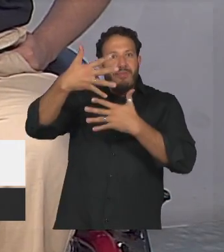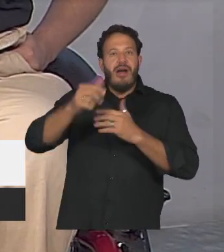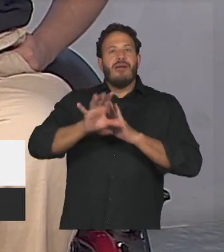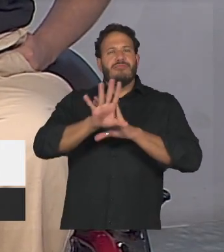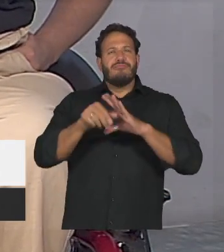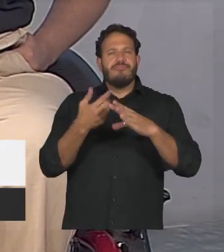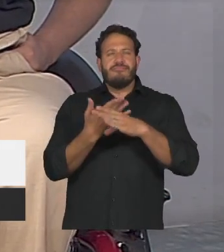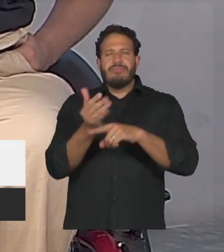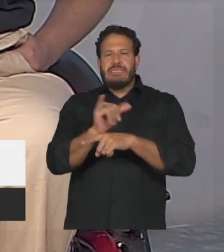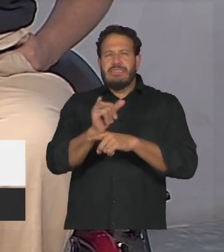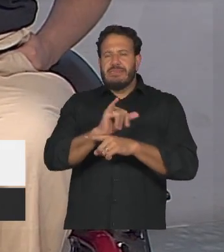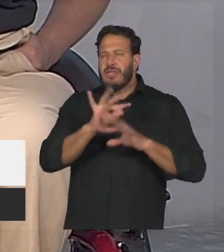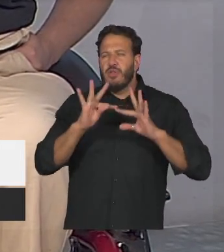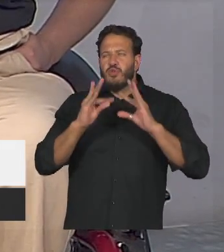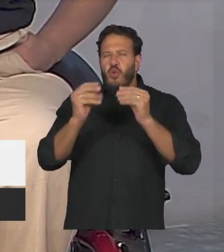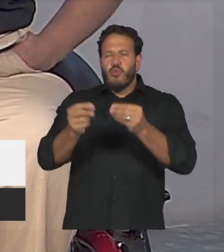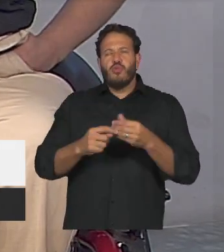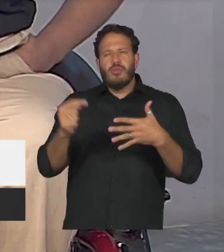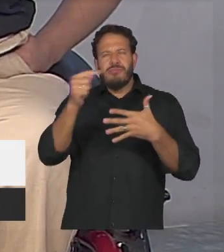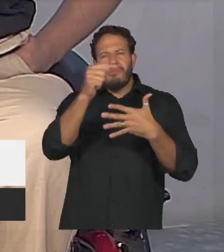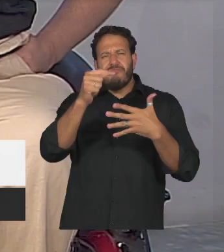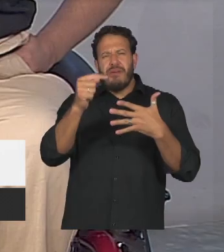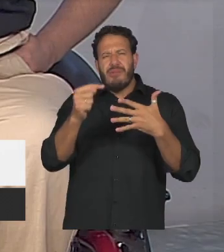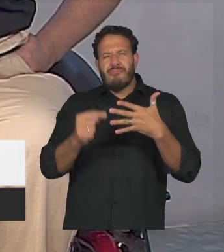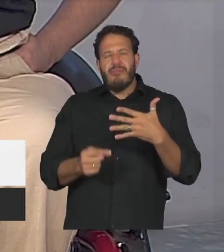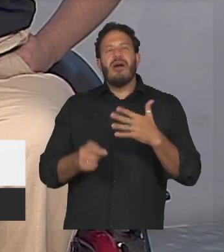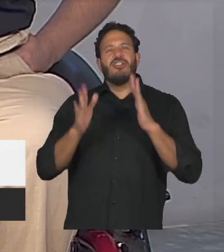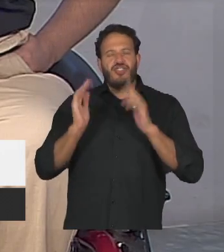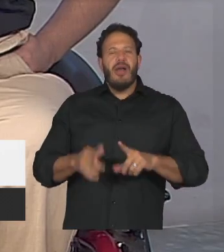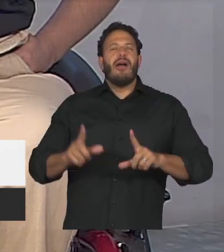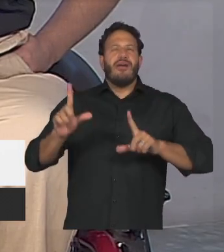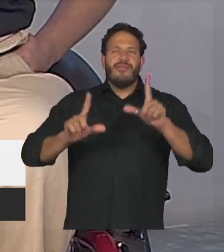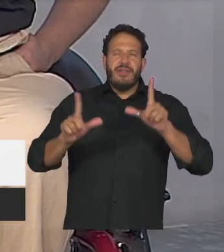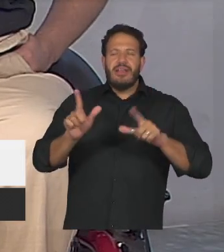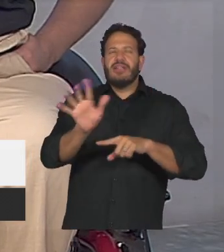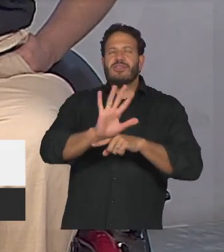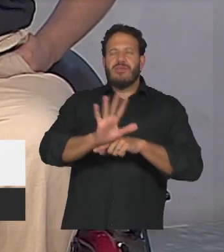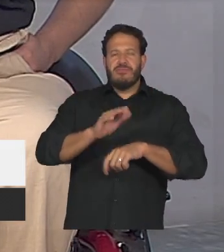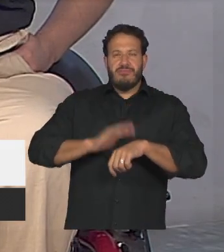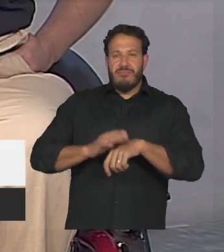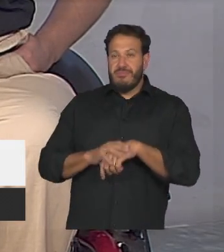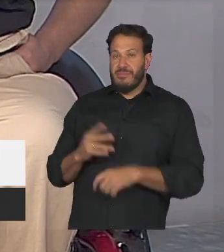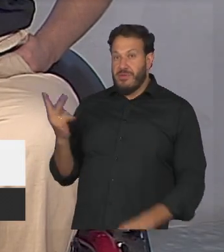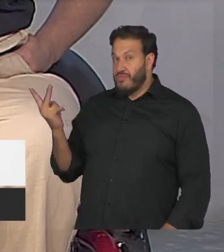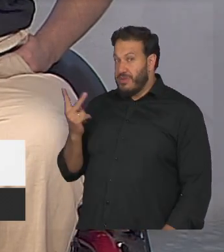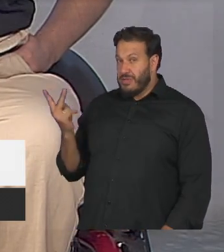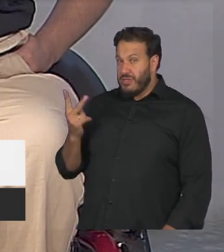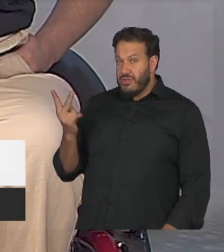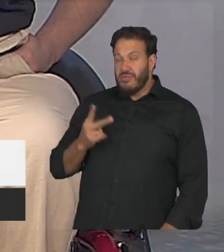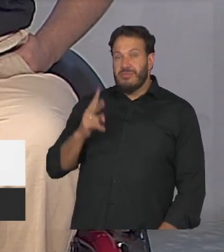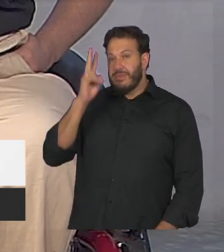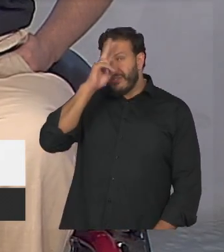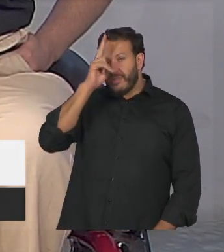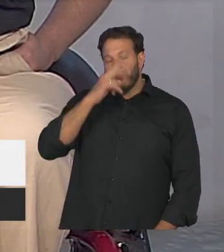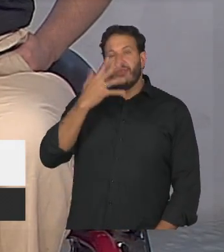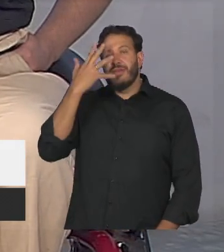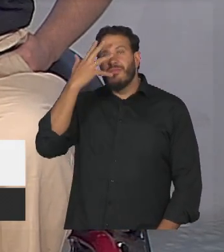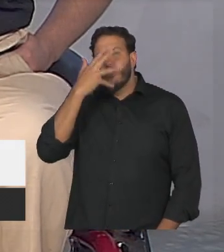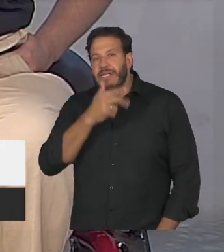ter acesso a todos os outros programas gravados por mim e pela Suelen que conta uma história bonita conta